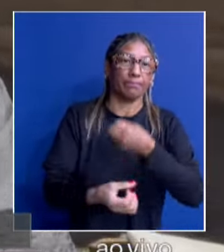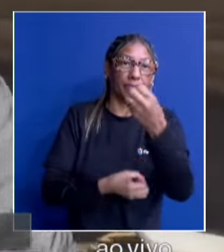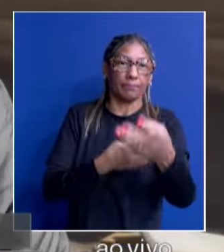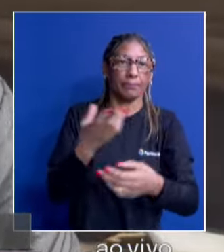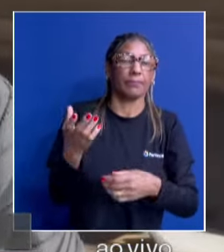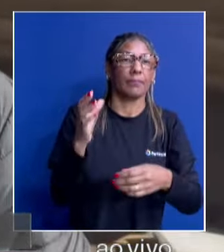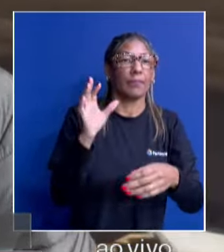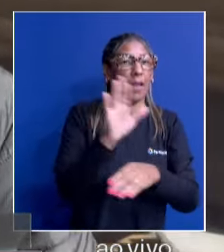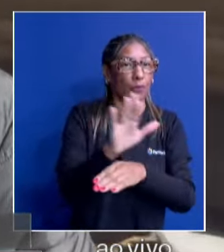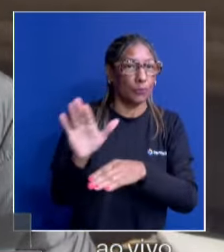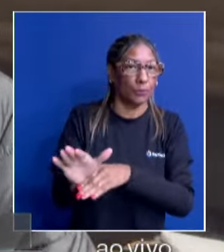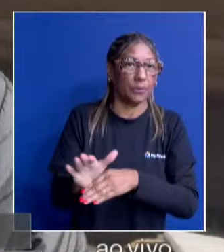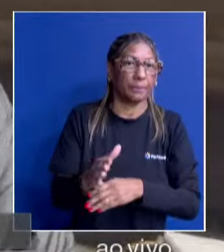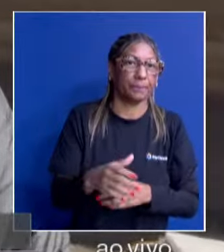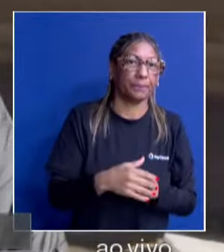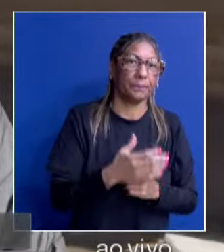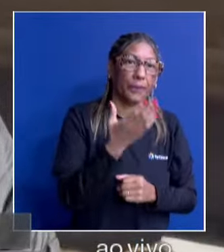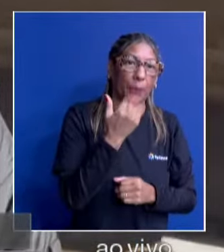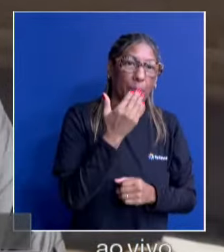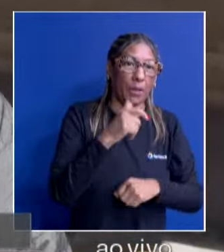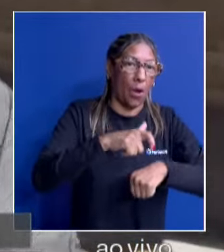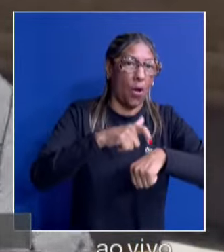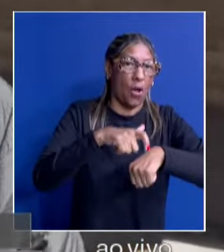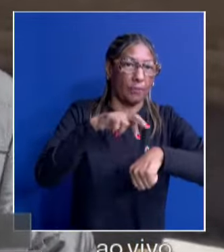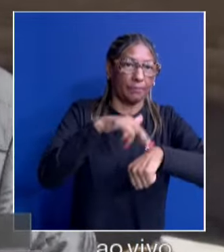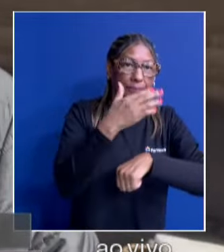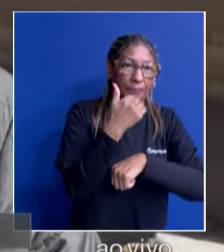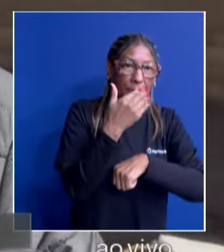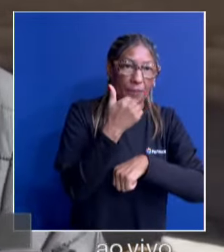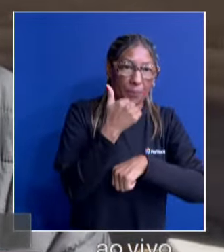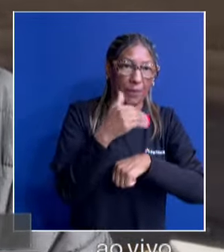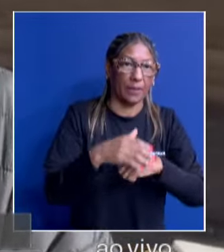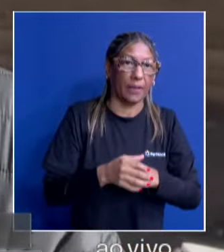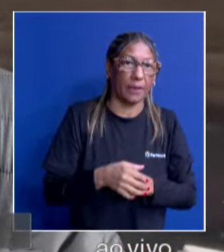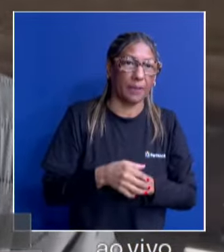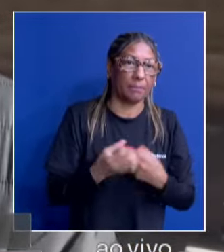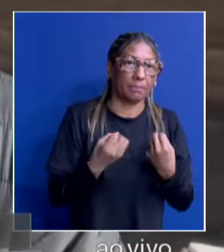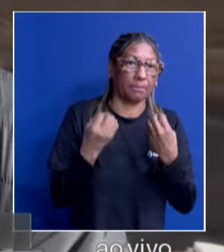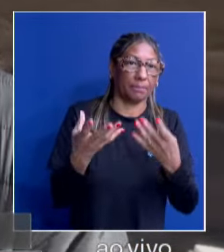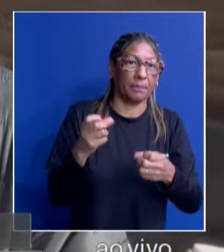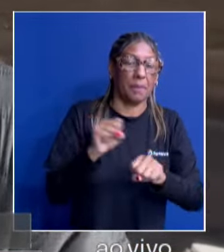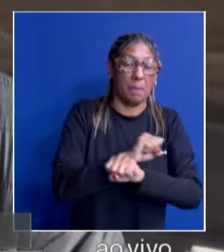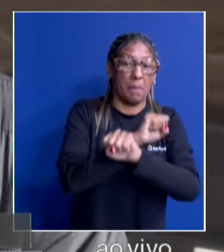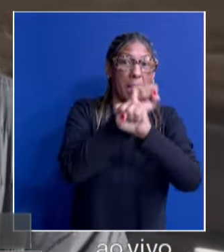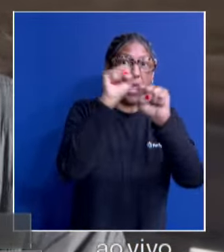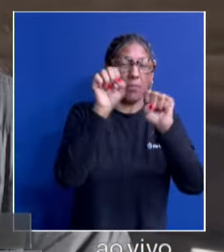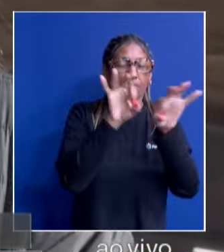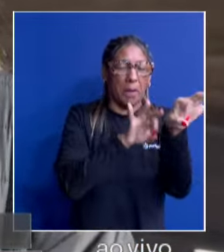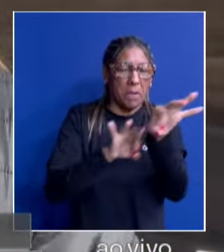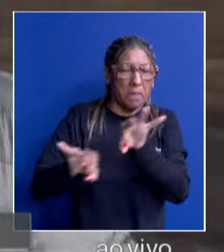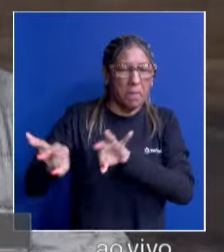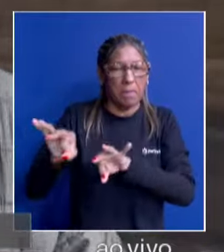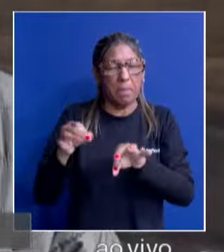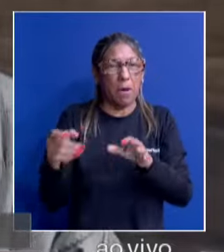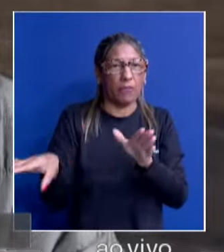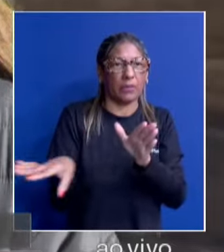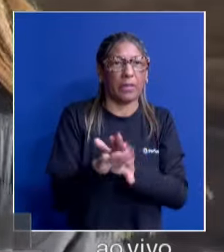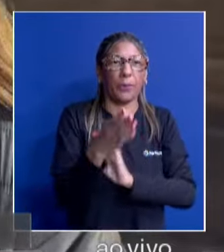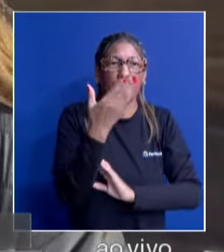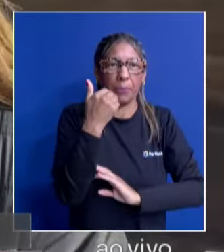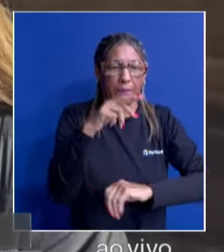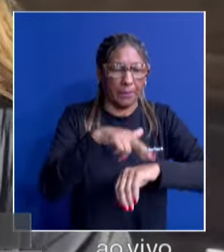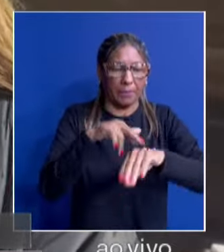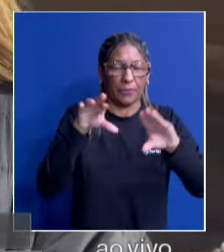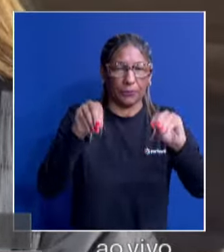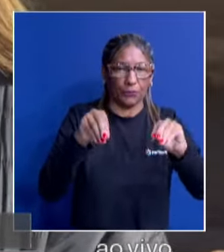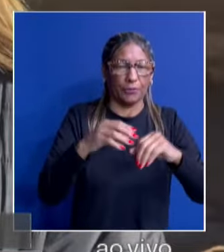ajuda, estava perto do horário do almoço. Eu tinha visto pelas redes que eles estavam desde o manhã, então vim trazer o almoço. E a tua história,